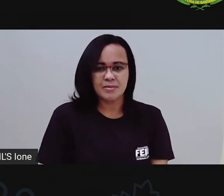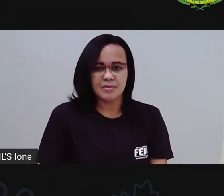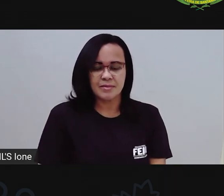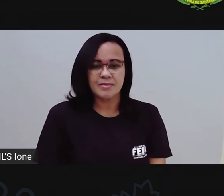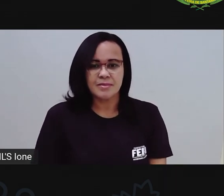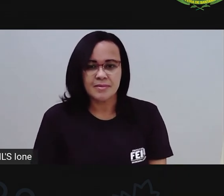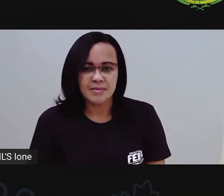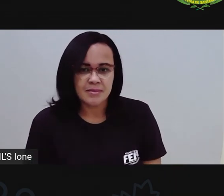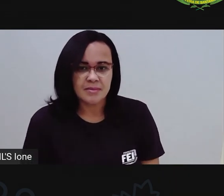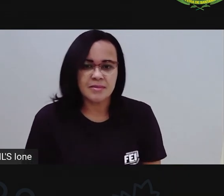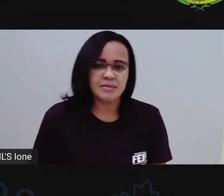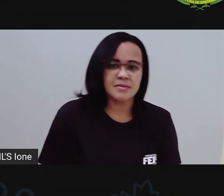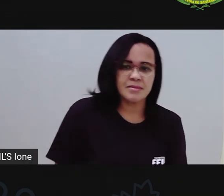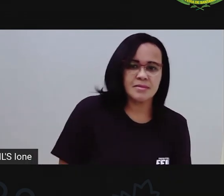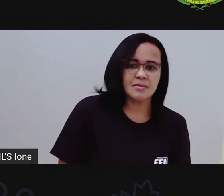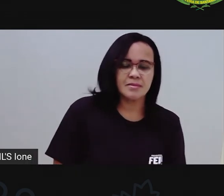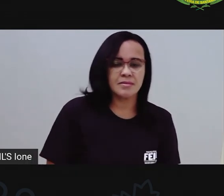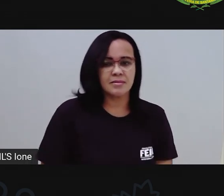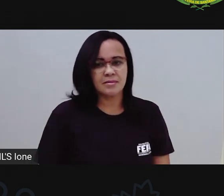Vamos lá. Aqui.